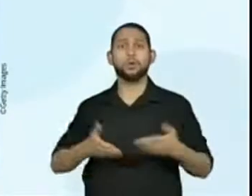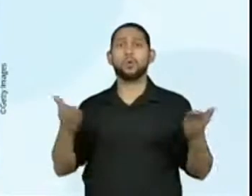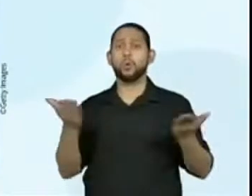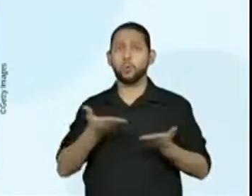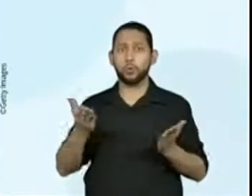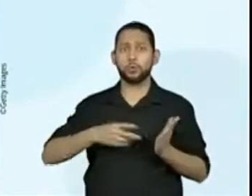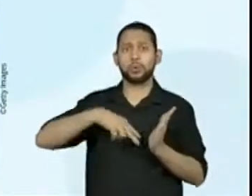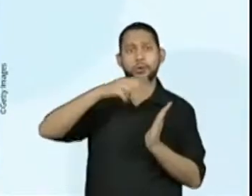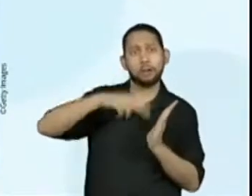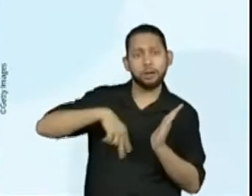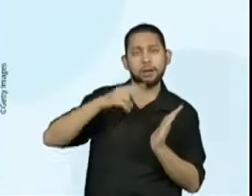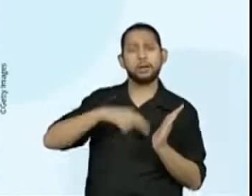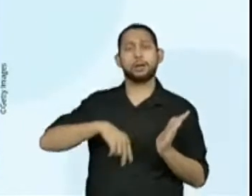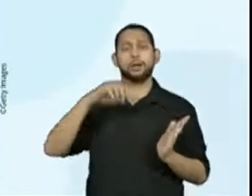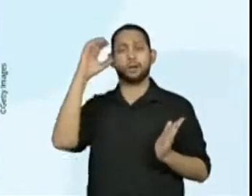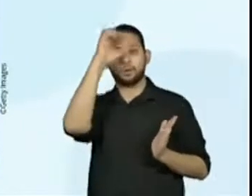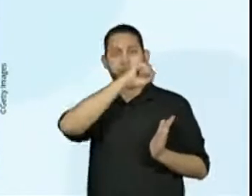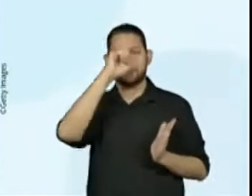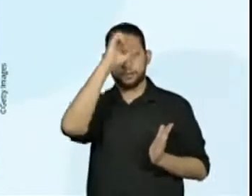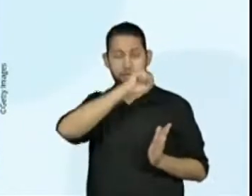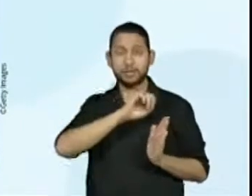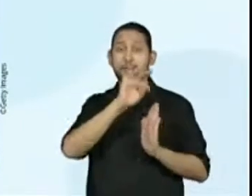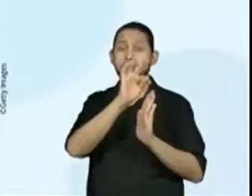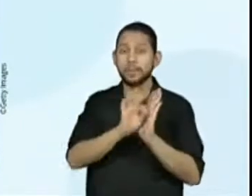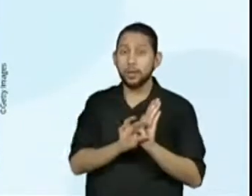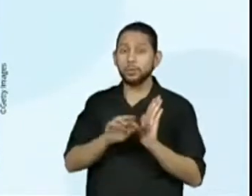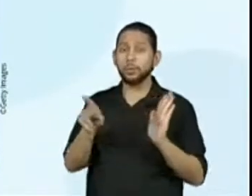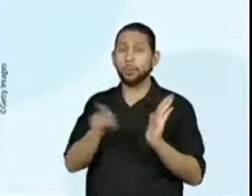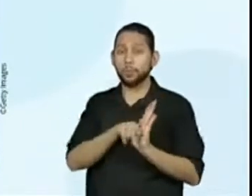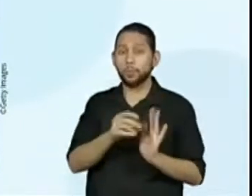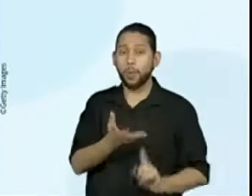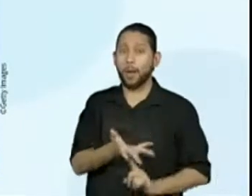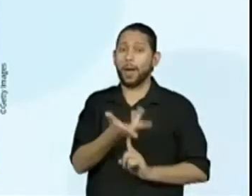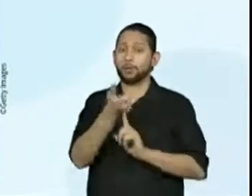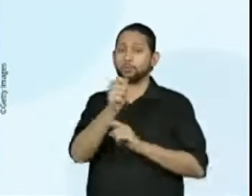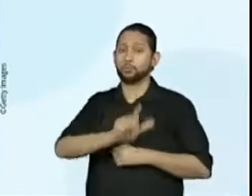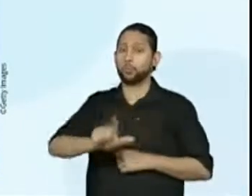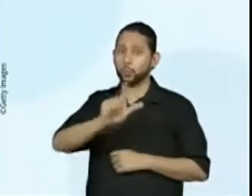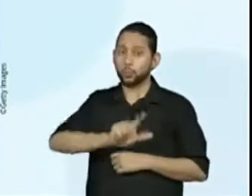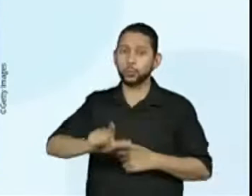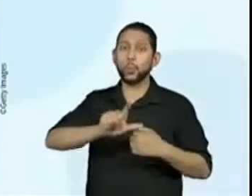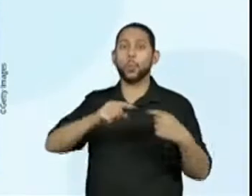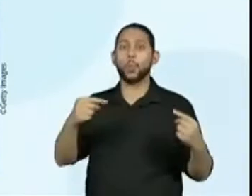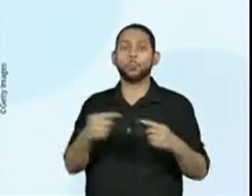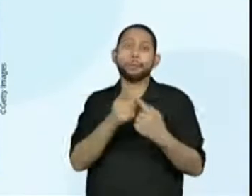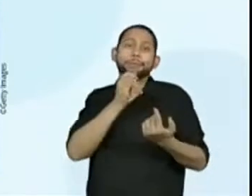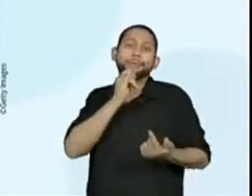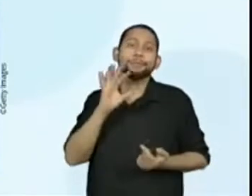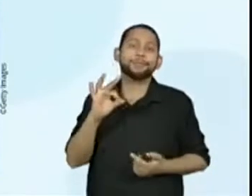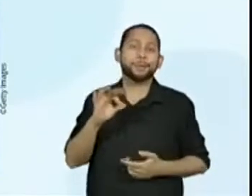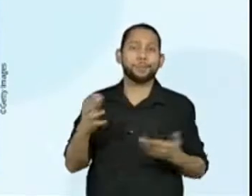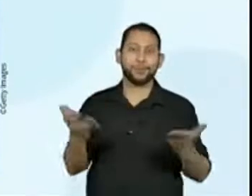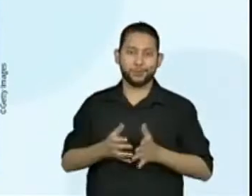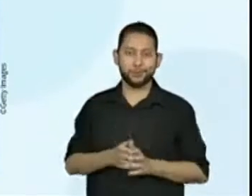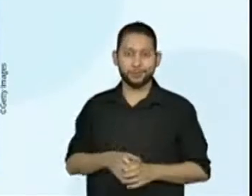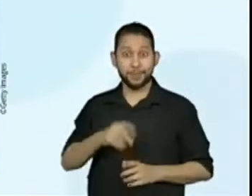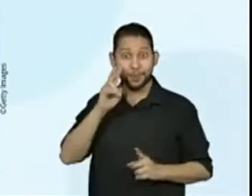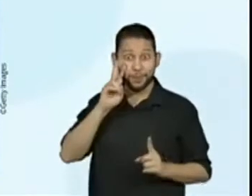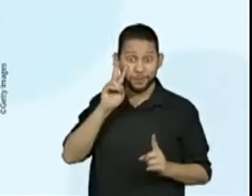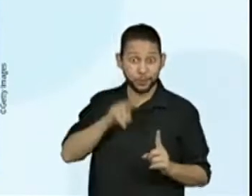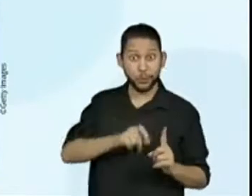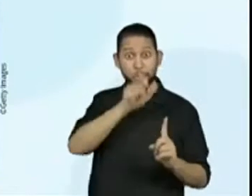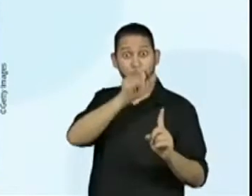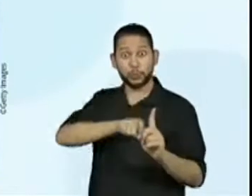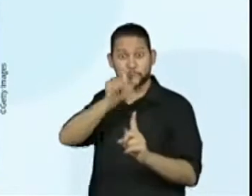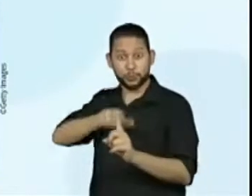de ler e compreender texto do campo artístico, literário, como a fábula, onde observamos os personagens, suas